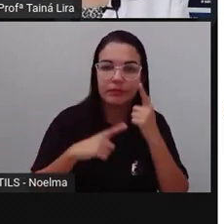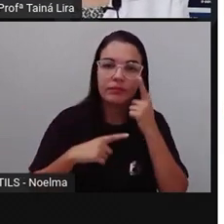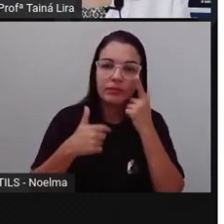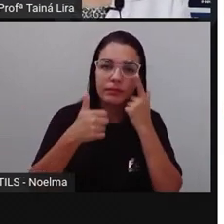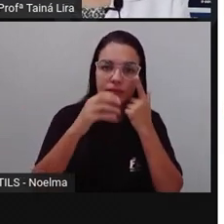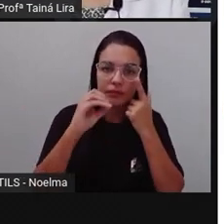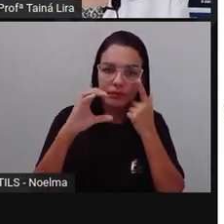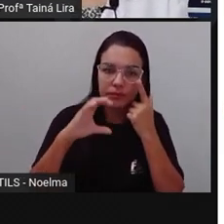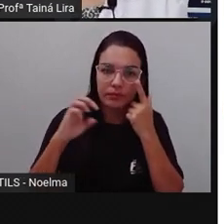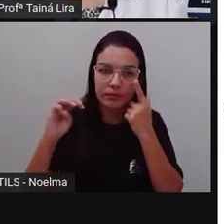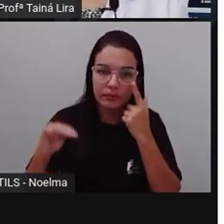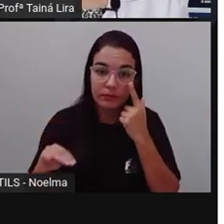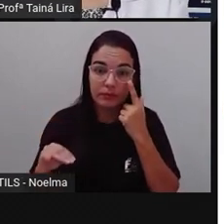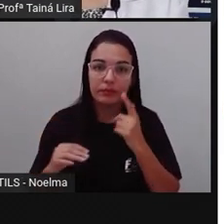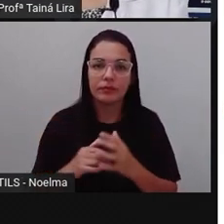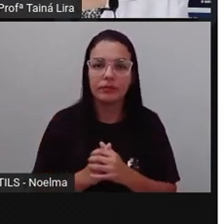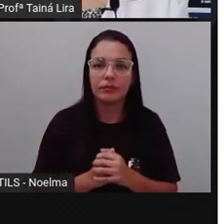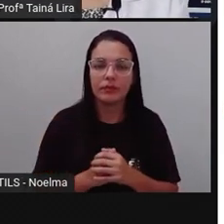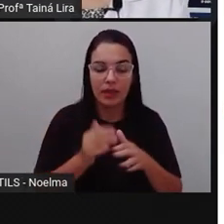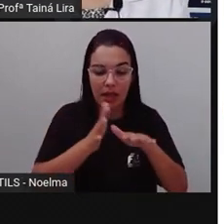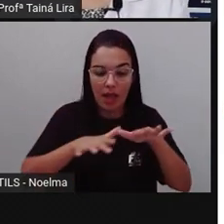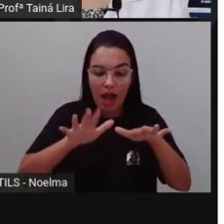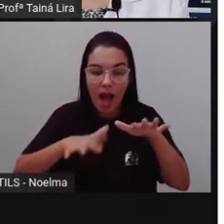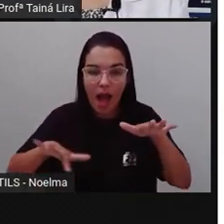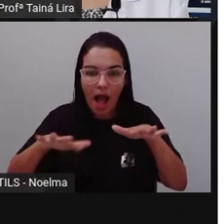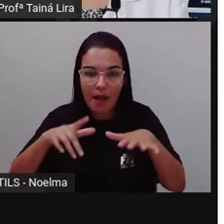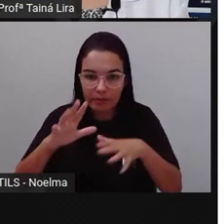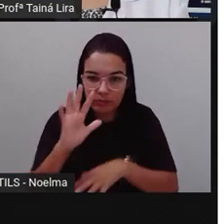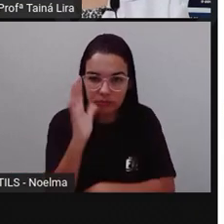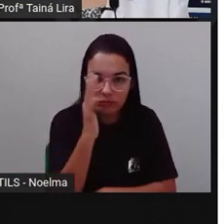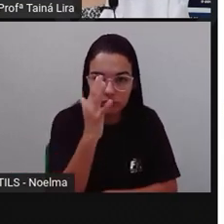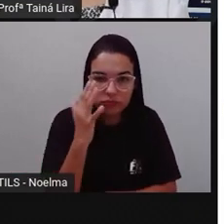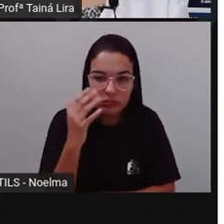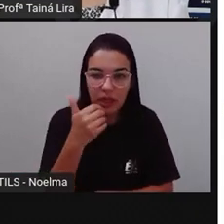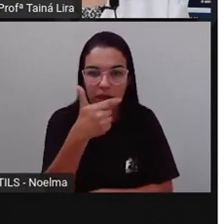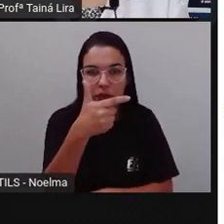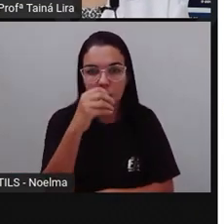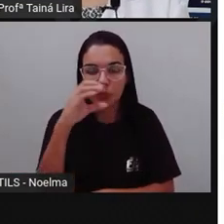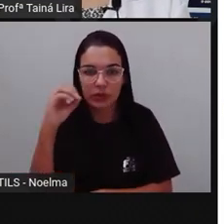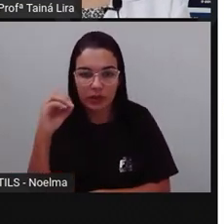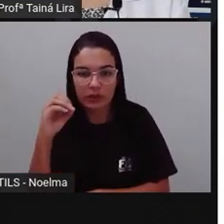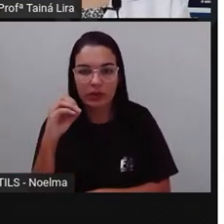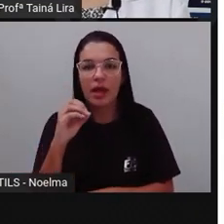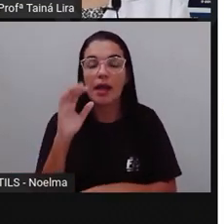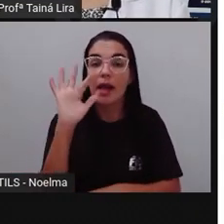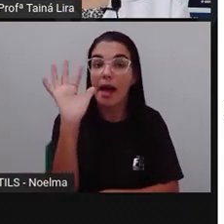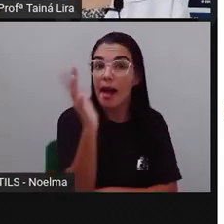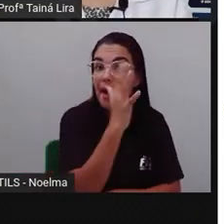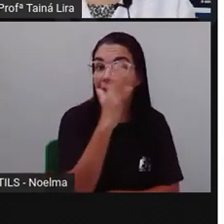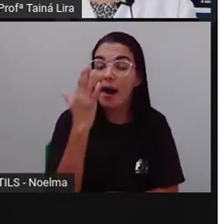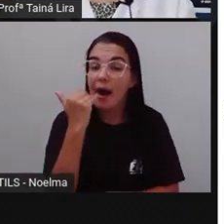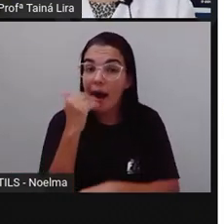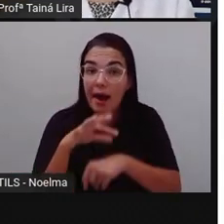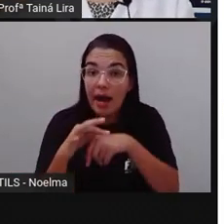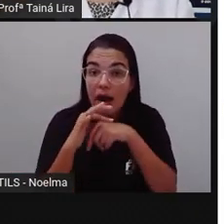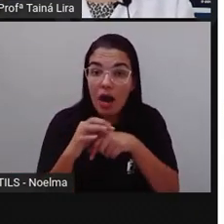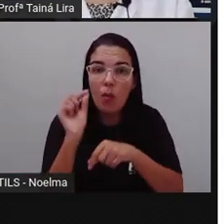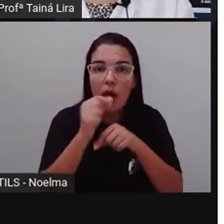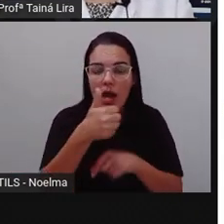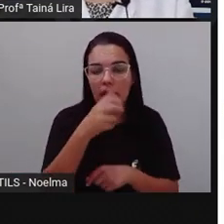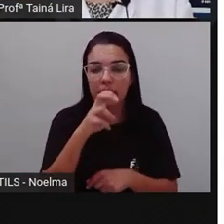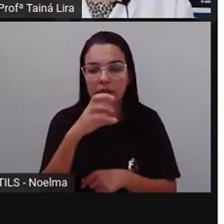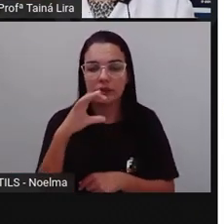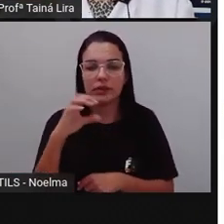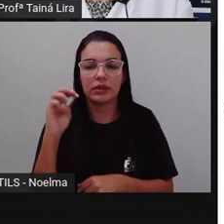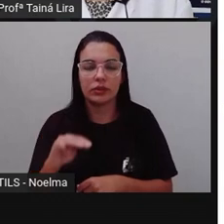tem 200 centímetros também, As plantas carnívoras tem 15 centímetros, Então, se o segundo ano observar aqui,